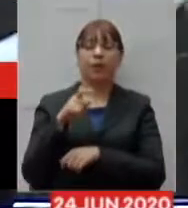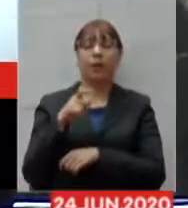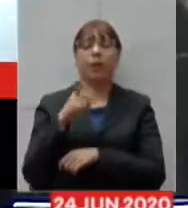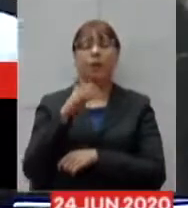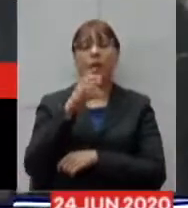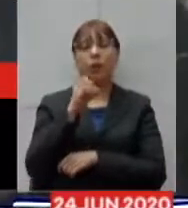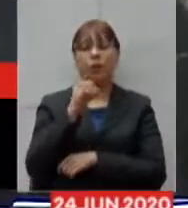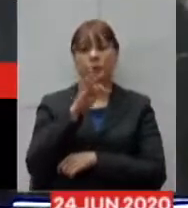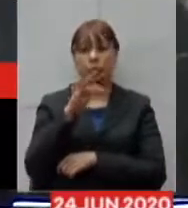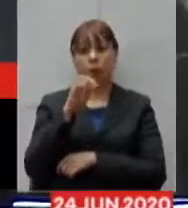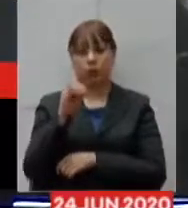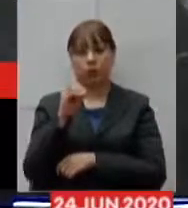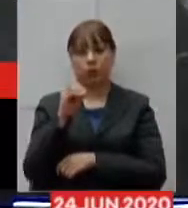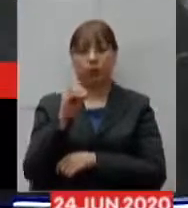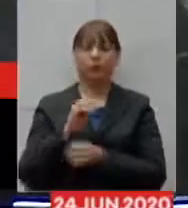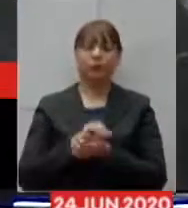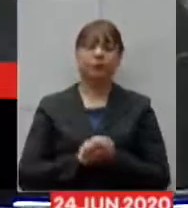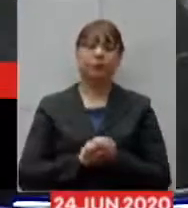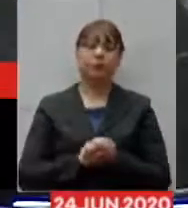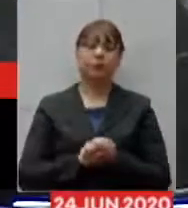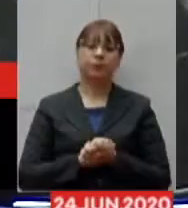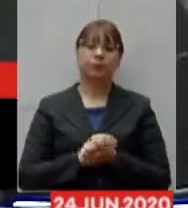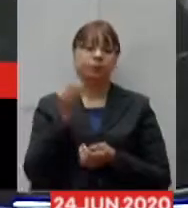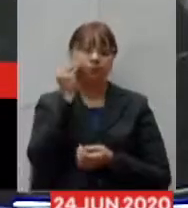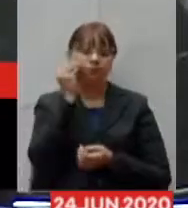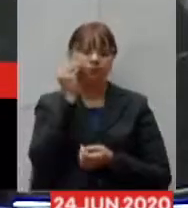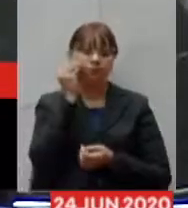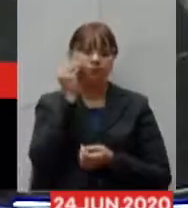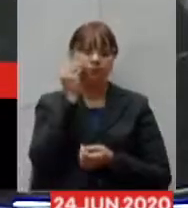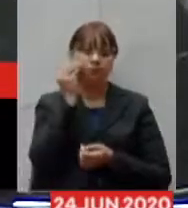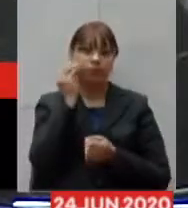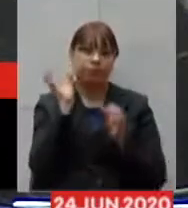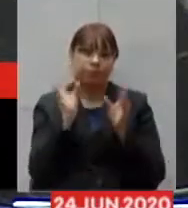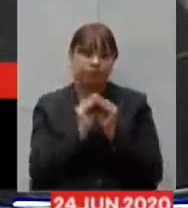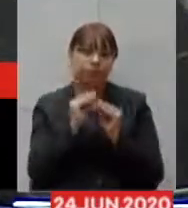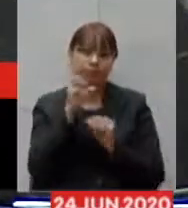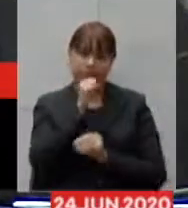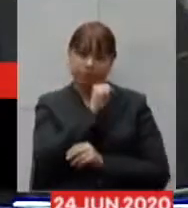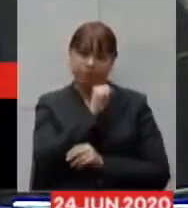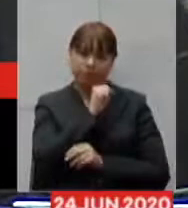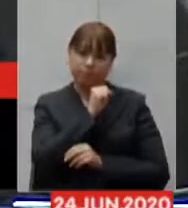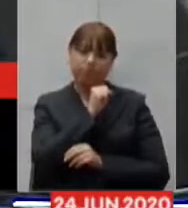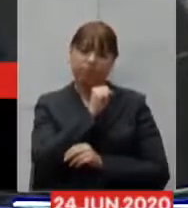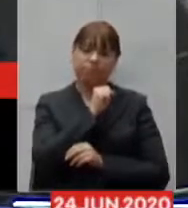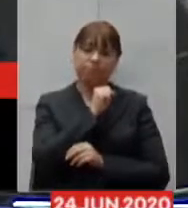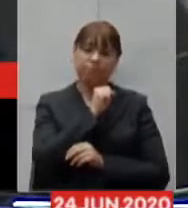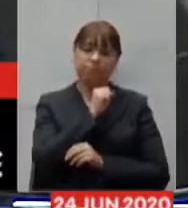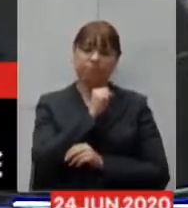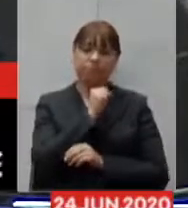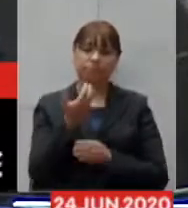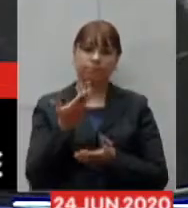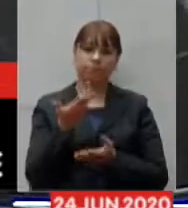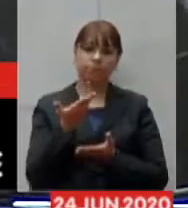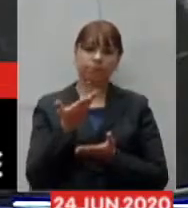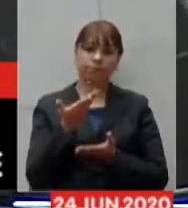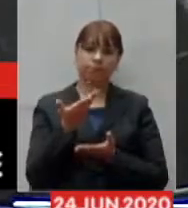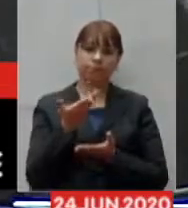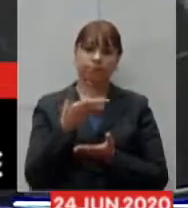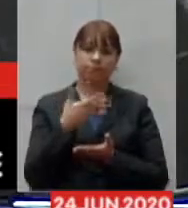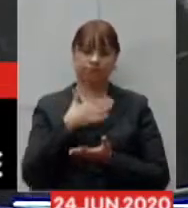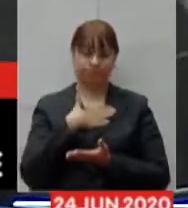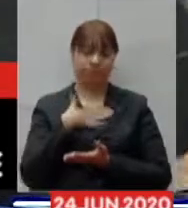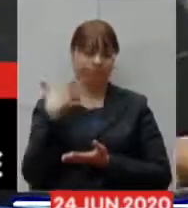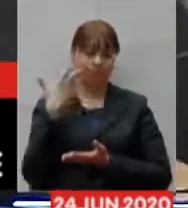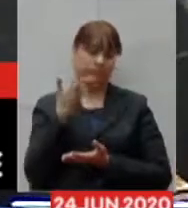Muito bem, vou procurar ser sucinto nas minhas considerações e nas